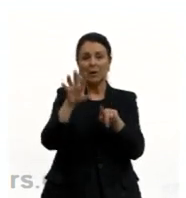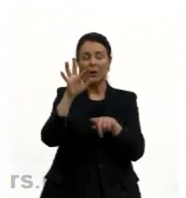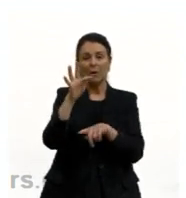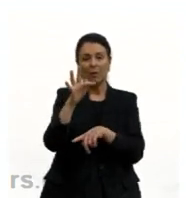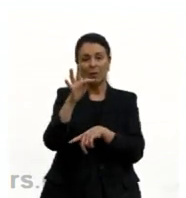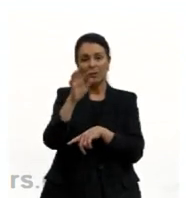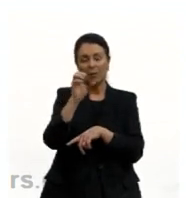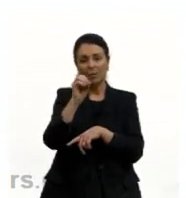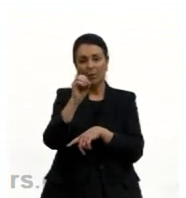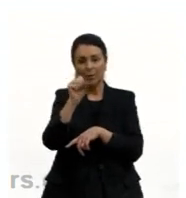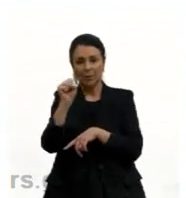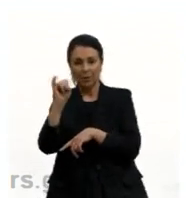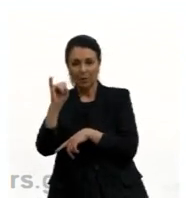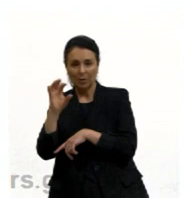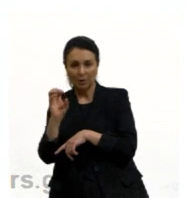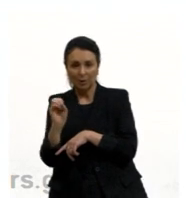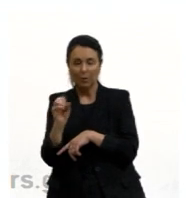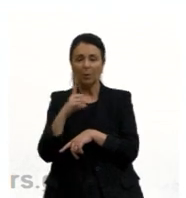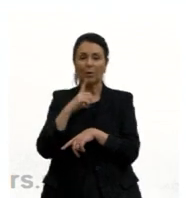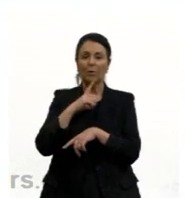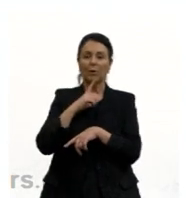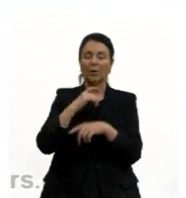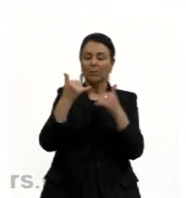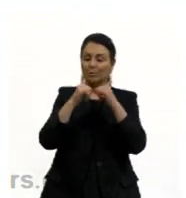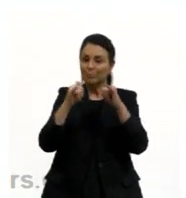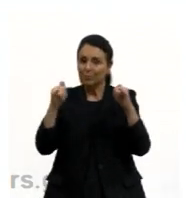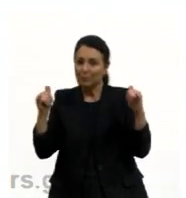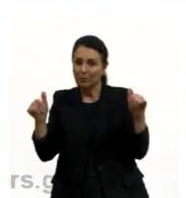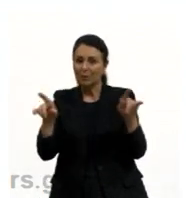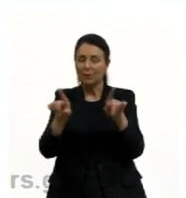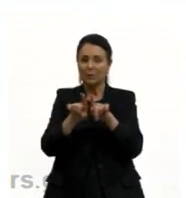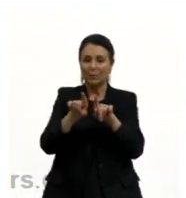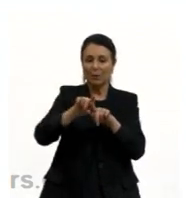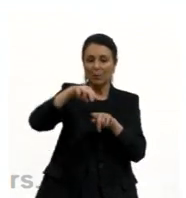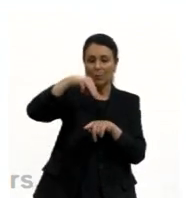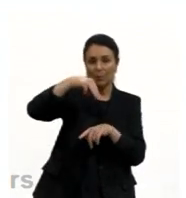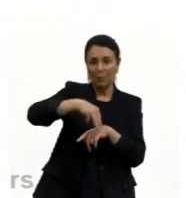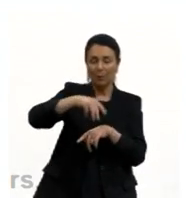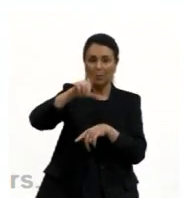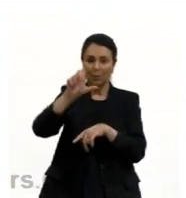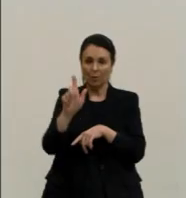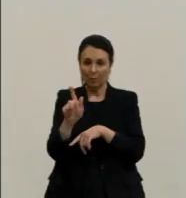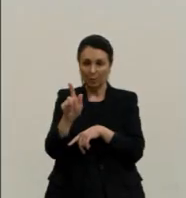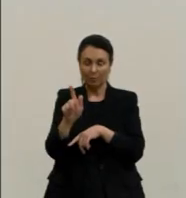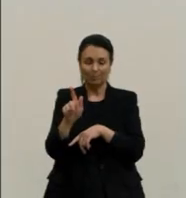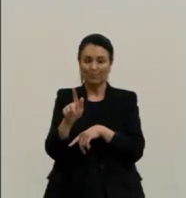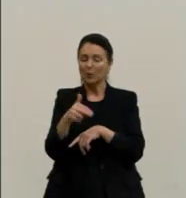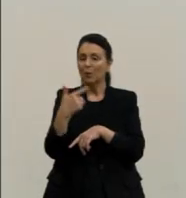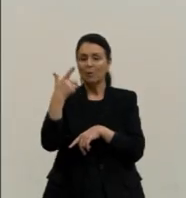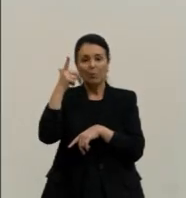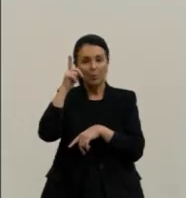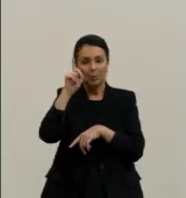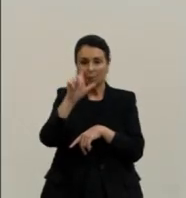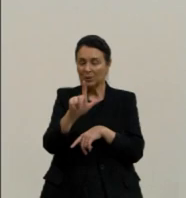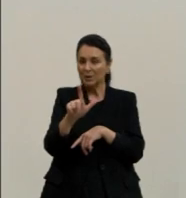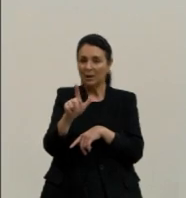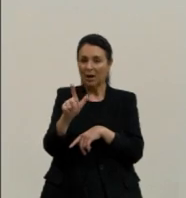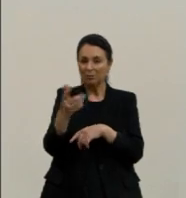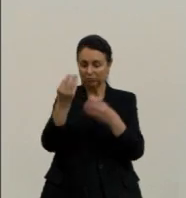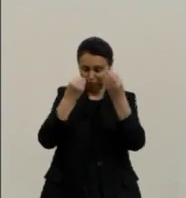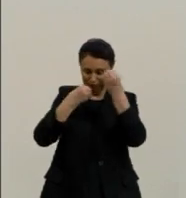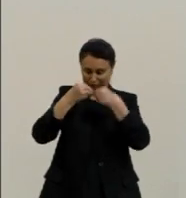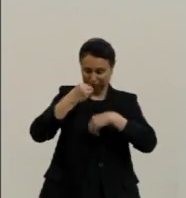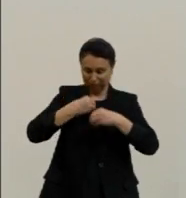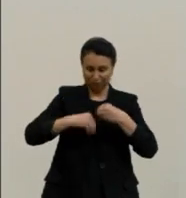ATP, que é uma das fontes de energia. O magnésio, sem o magnésio é impossível nós armazenarmos